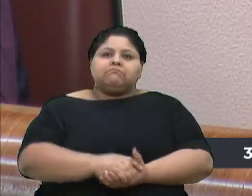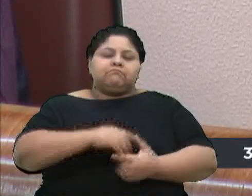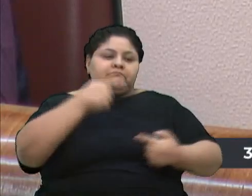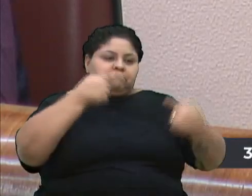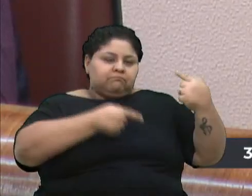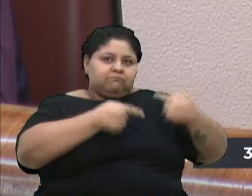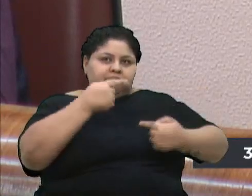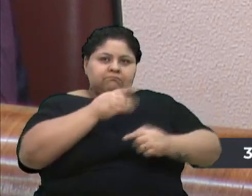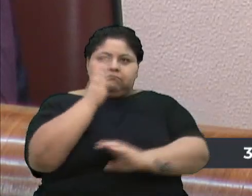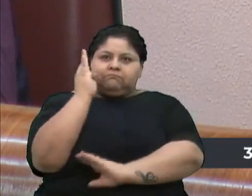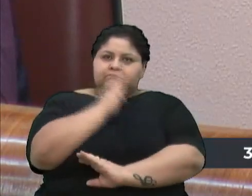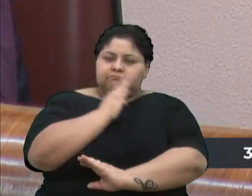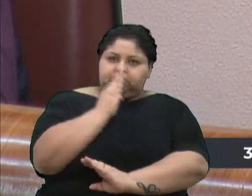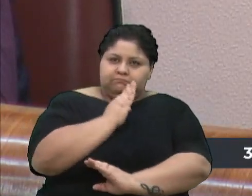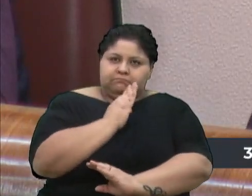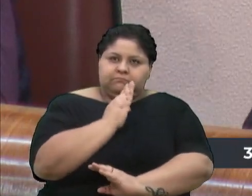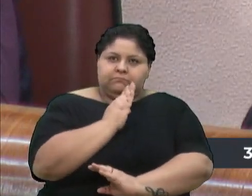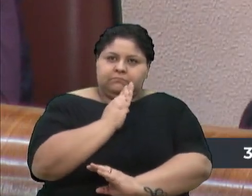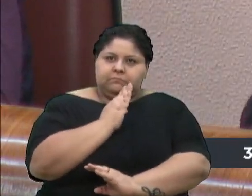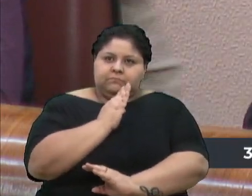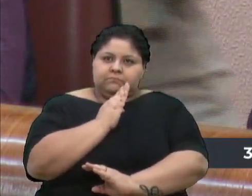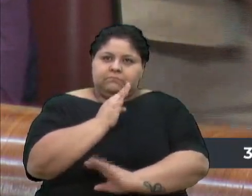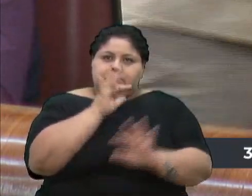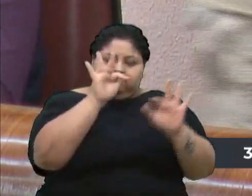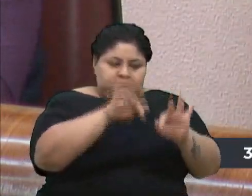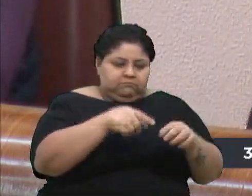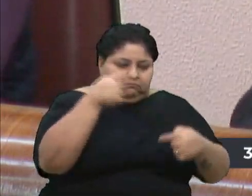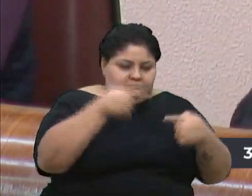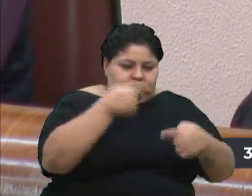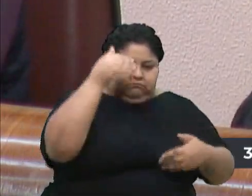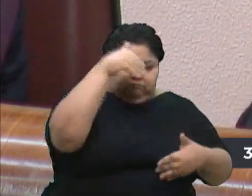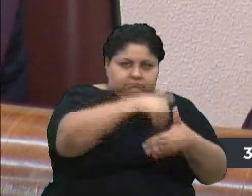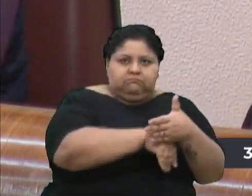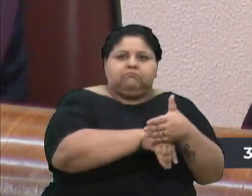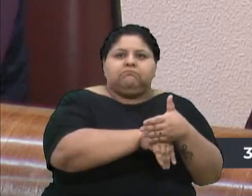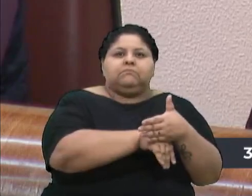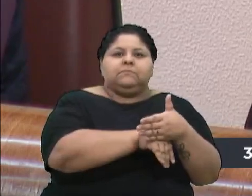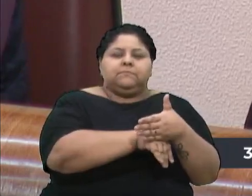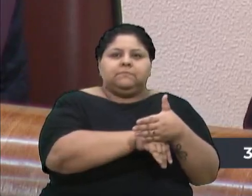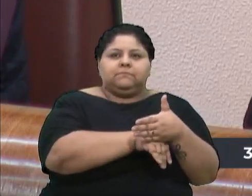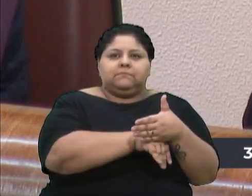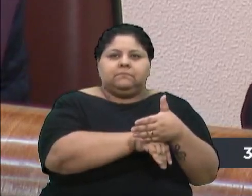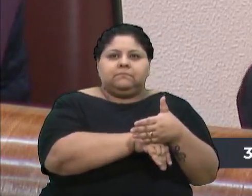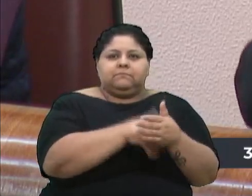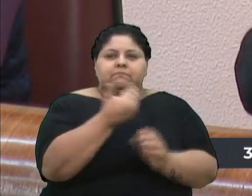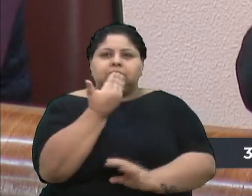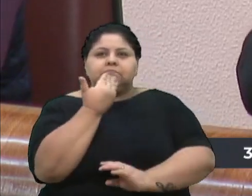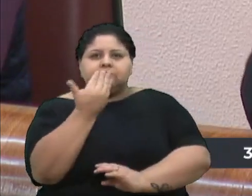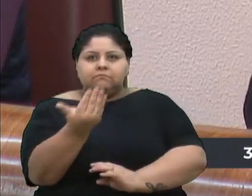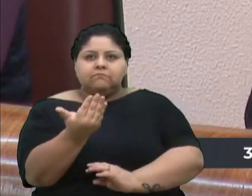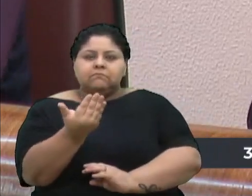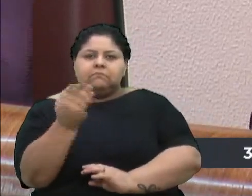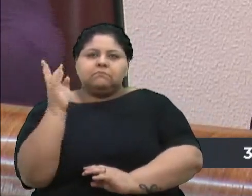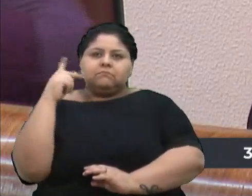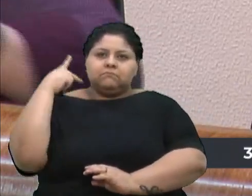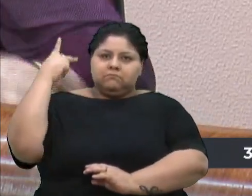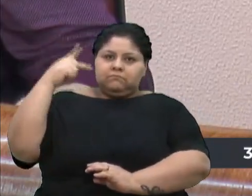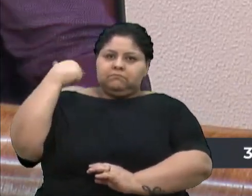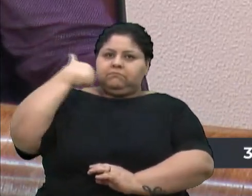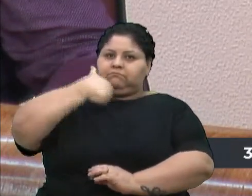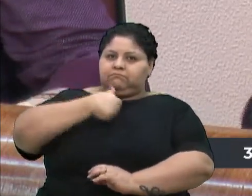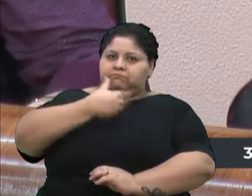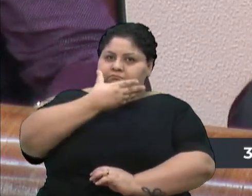Regime de urgência, é encerrada a discussão em votação, regime de urgência. Solicito vereadores e